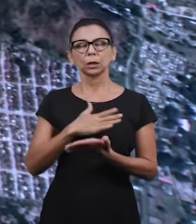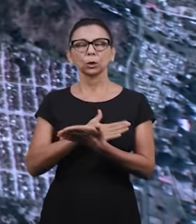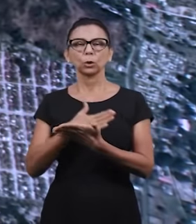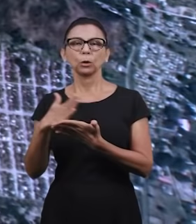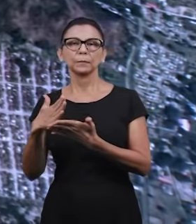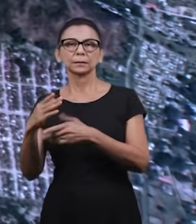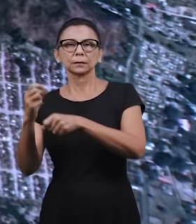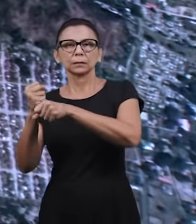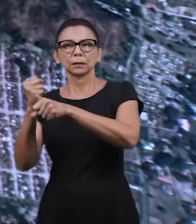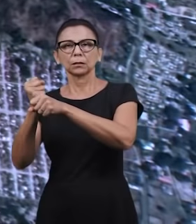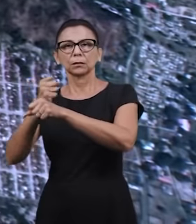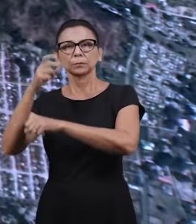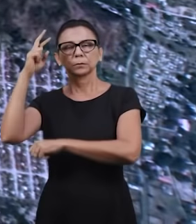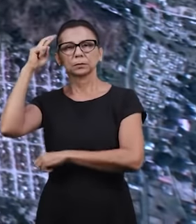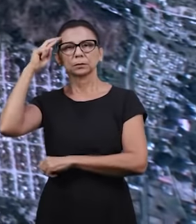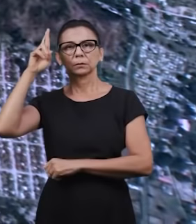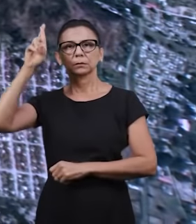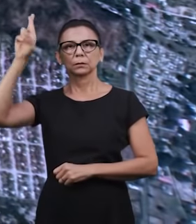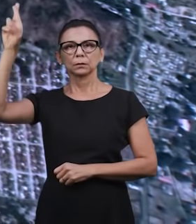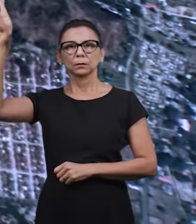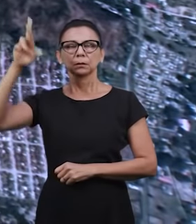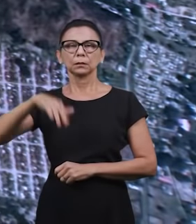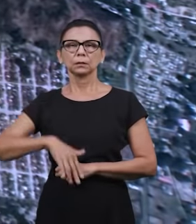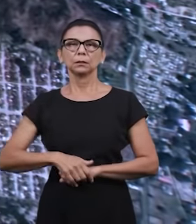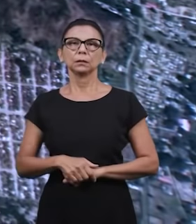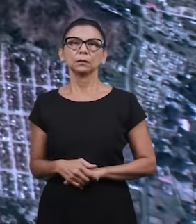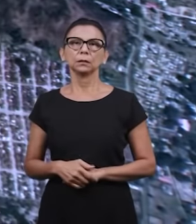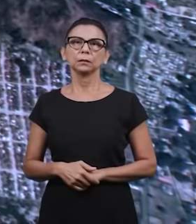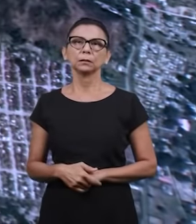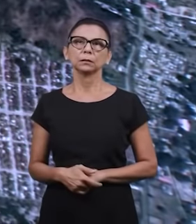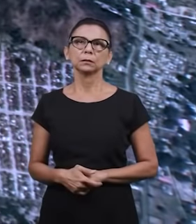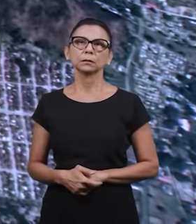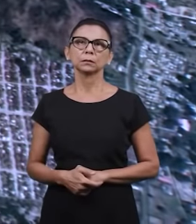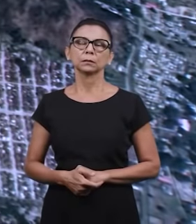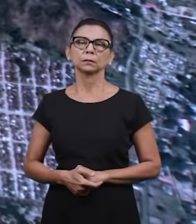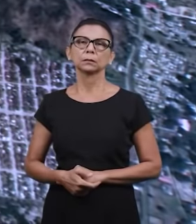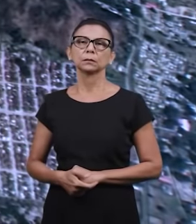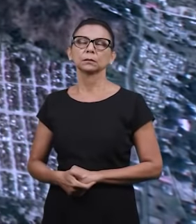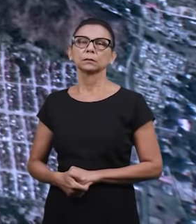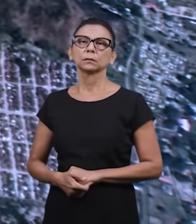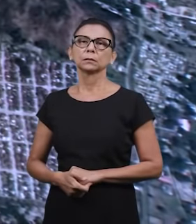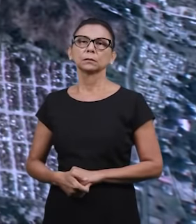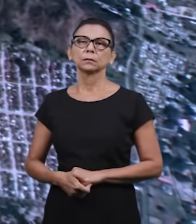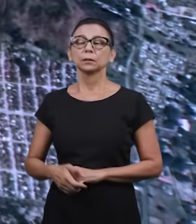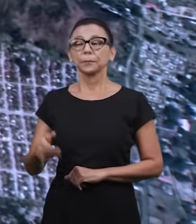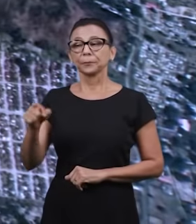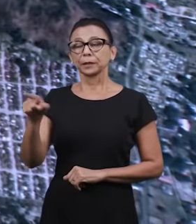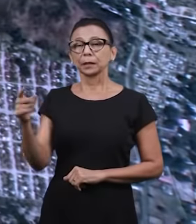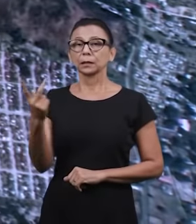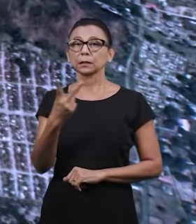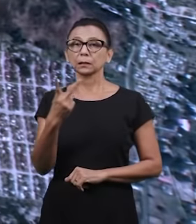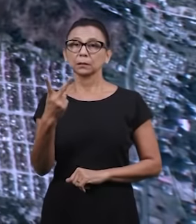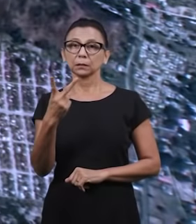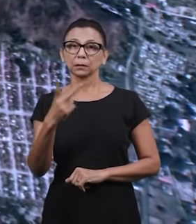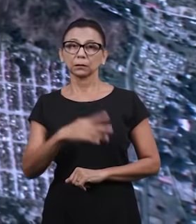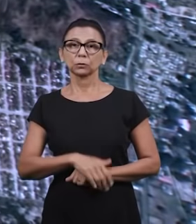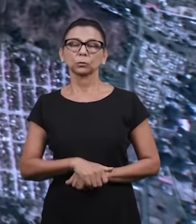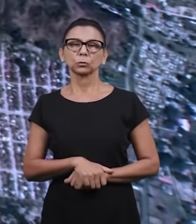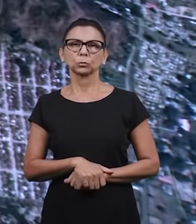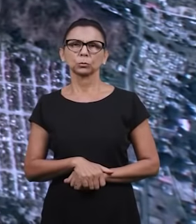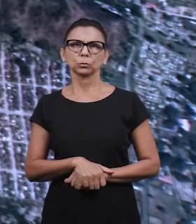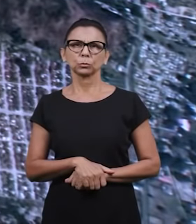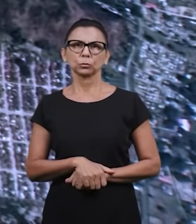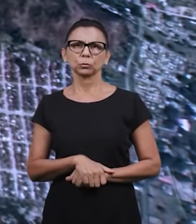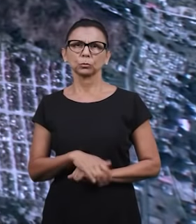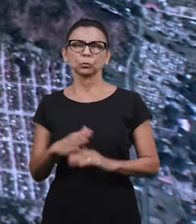fica ali anexo à cidade de Maracai. E ali nós temos, nesses dois trabalhos, temos o trabalho de La